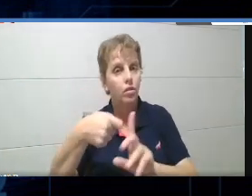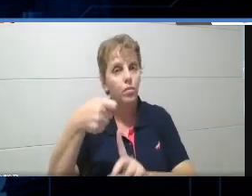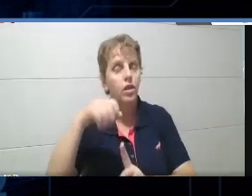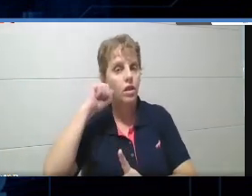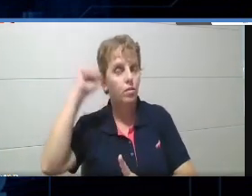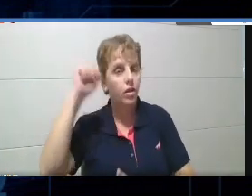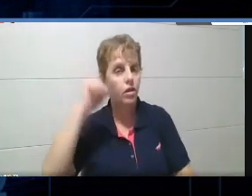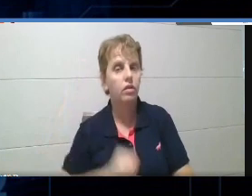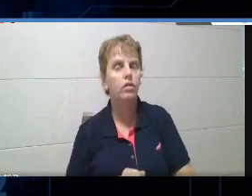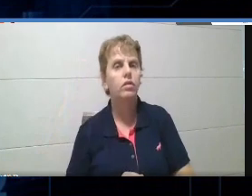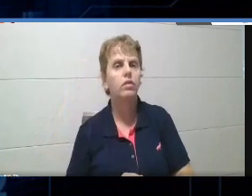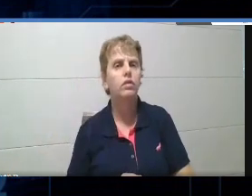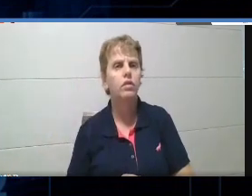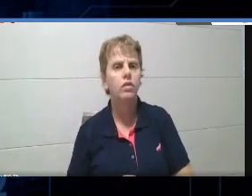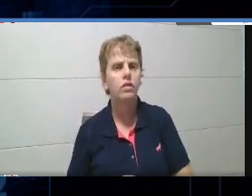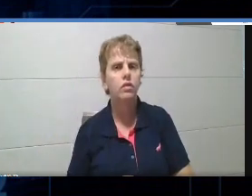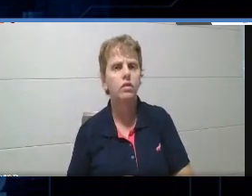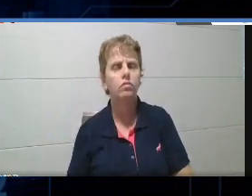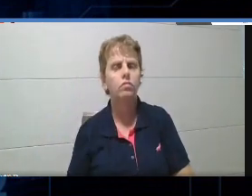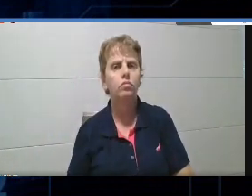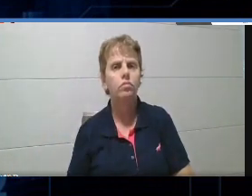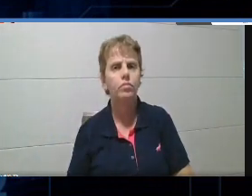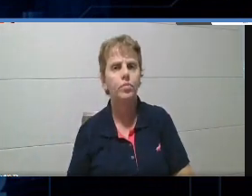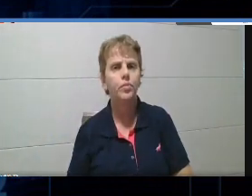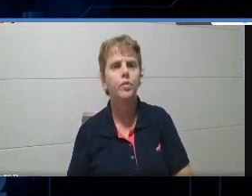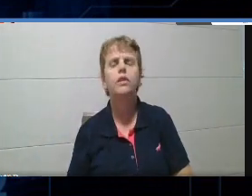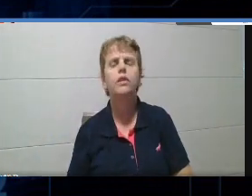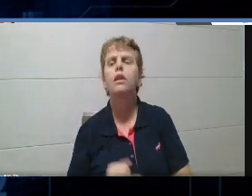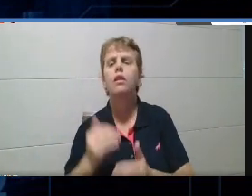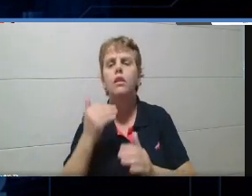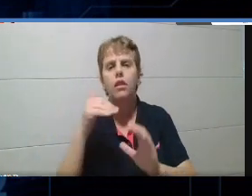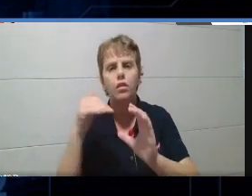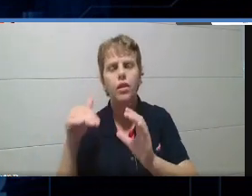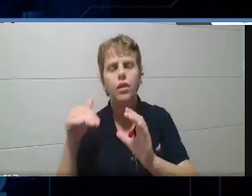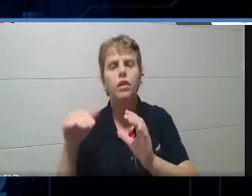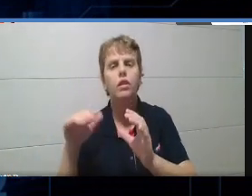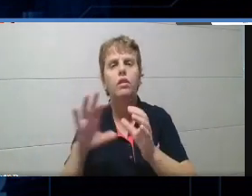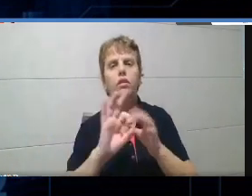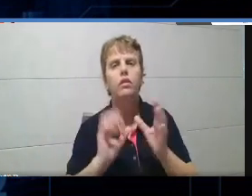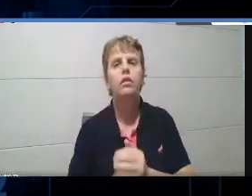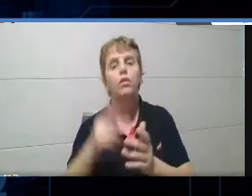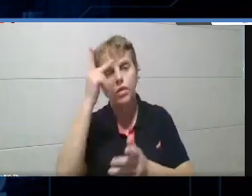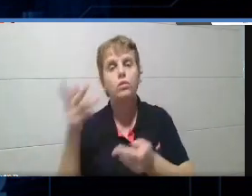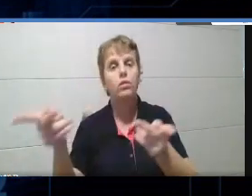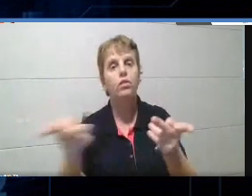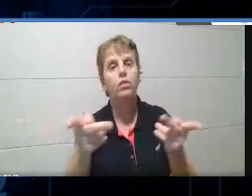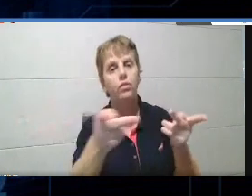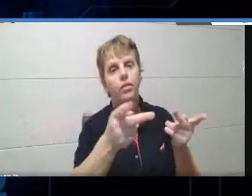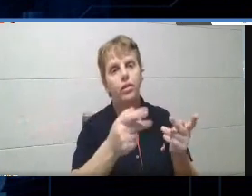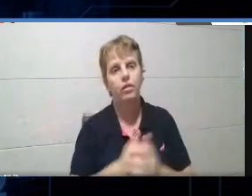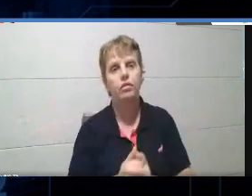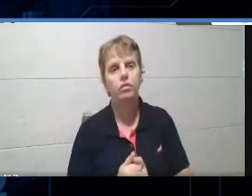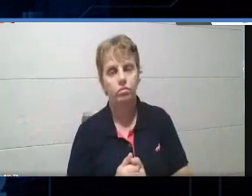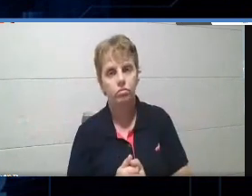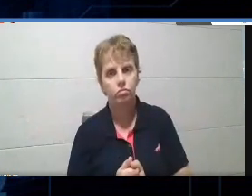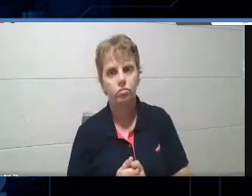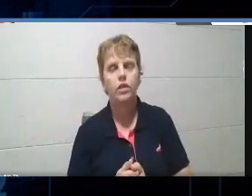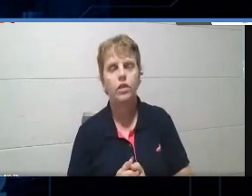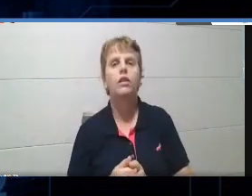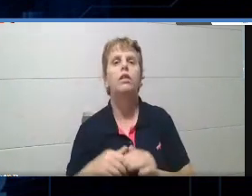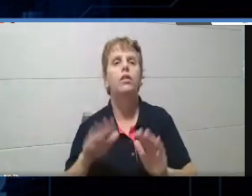link ainda de acesso, peça pra gente que a gente vai mandar pra você. Ou pra quem convidou você pra estar até aqui. Gente,